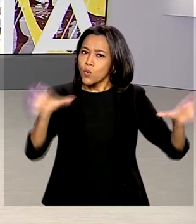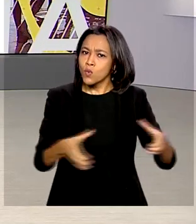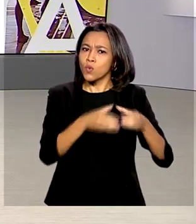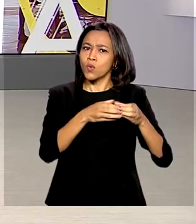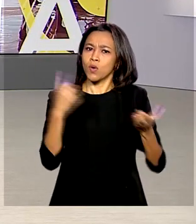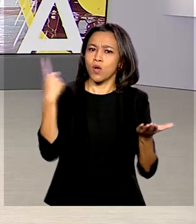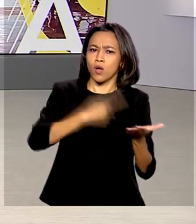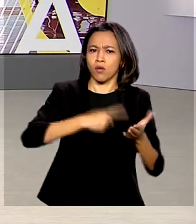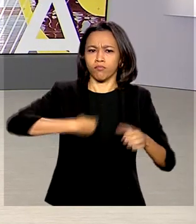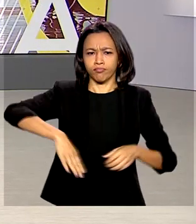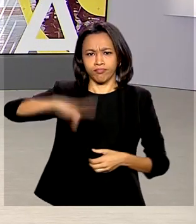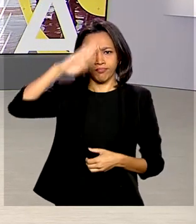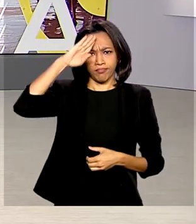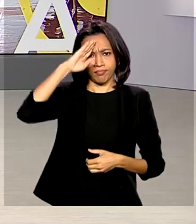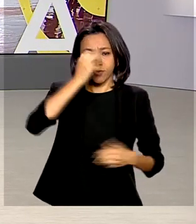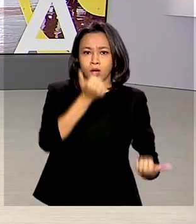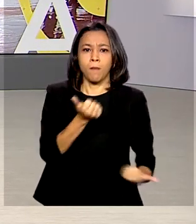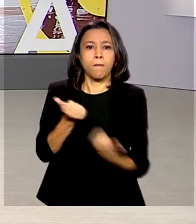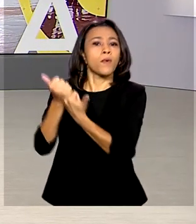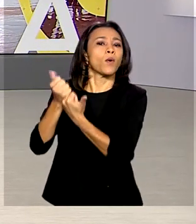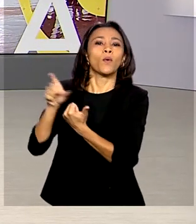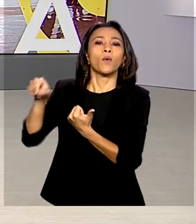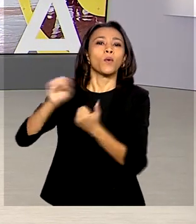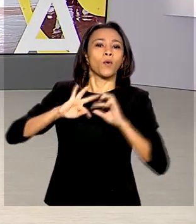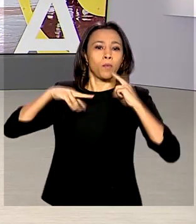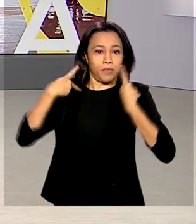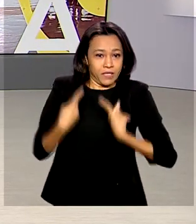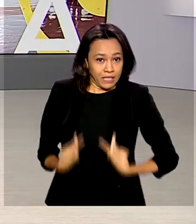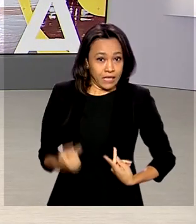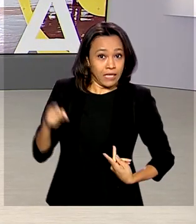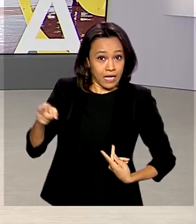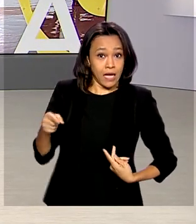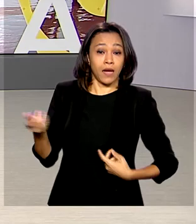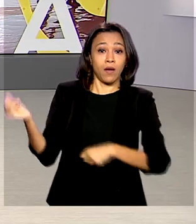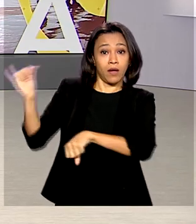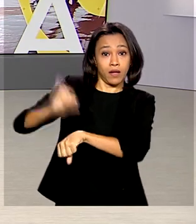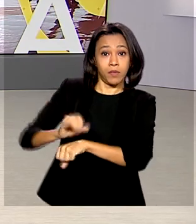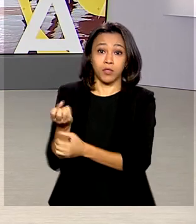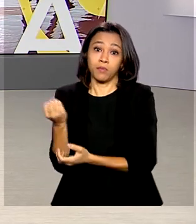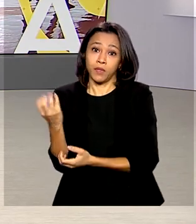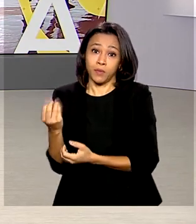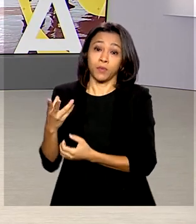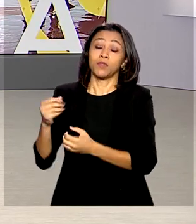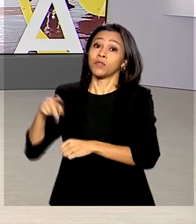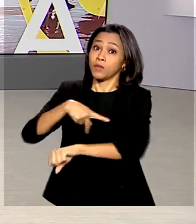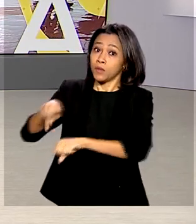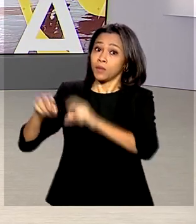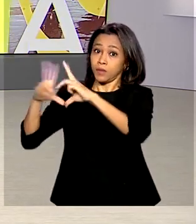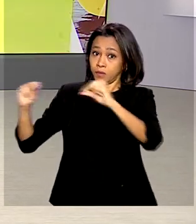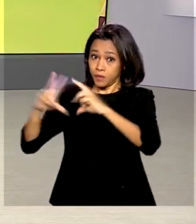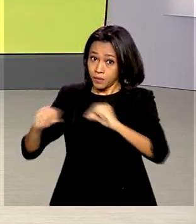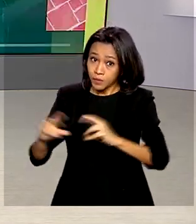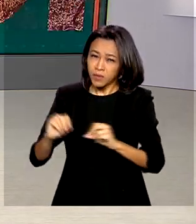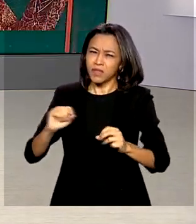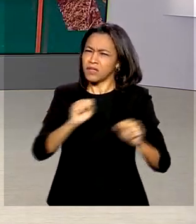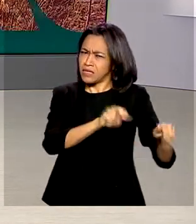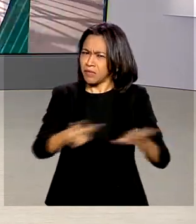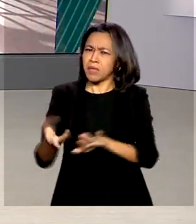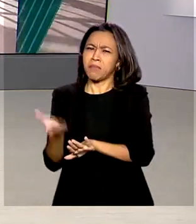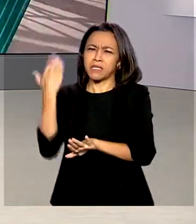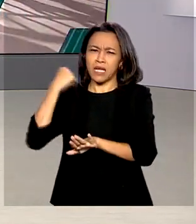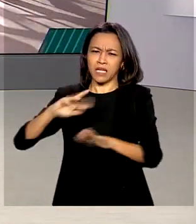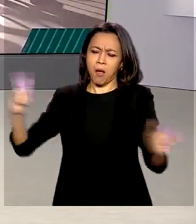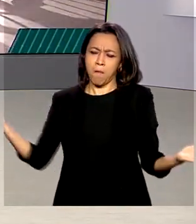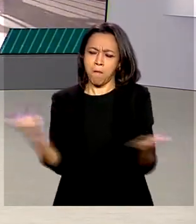Brasileira de Ajuda Humanitária ao Líbano embarca amanhã para Beirute. Na semana passada, uma explosão na área portuária da cidade